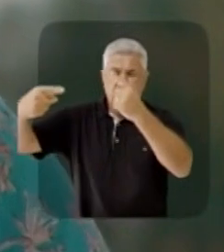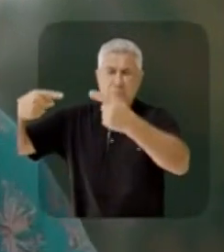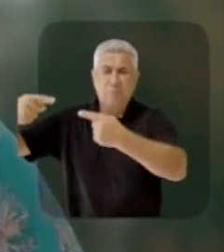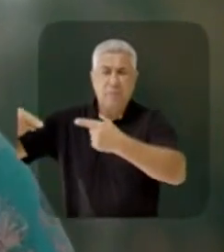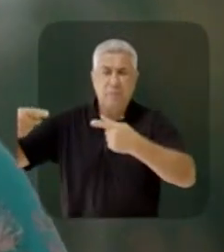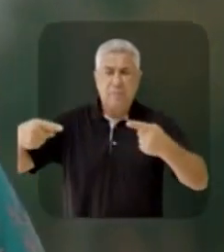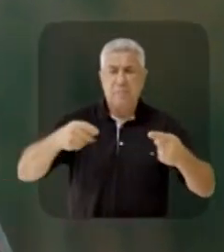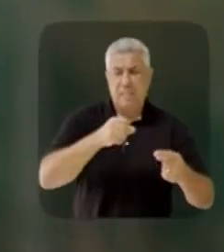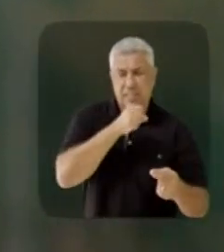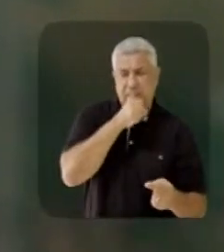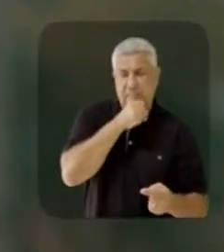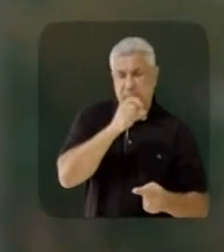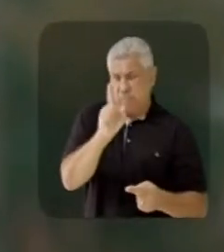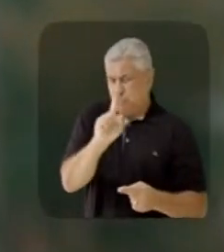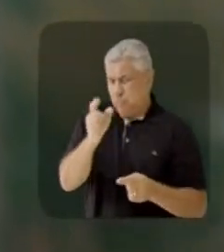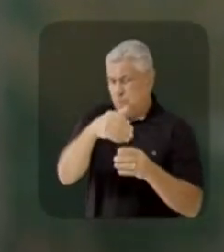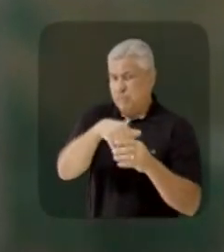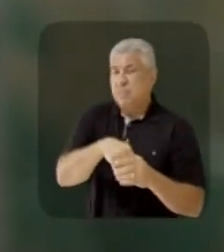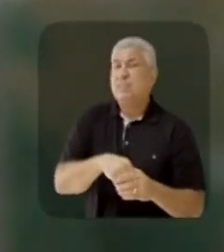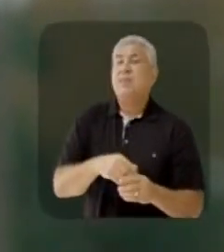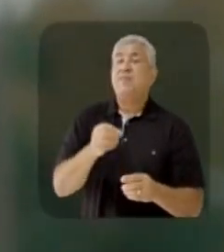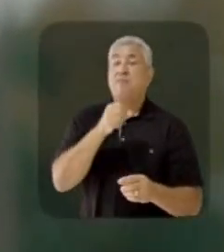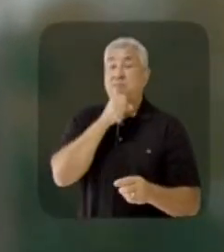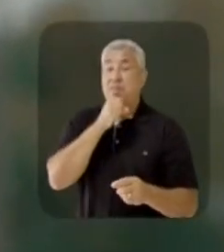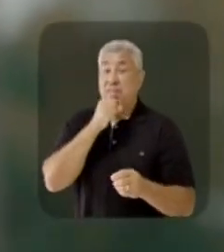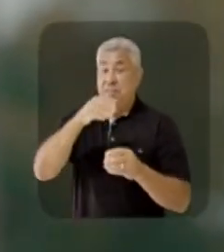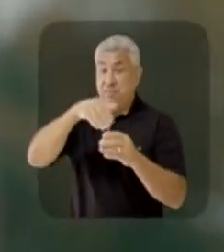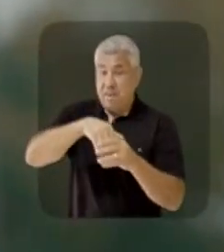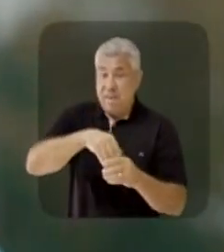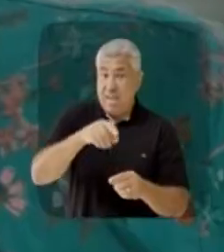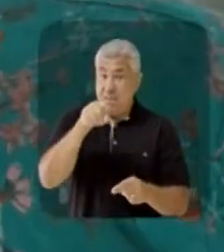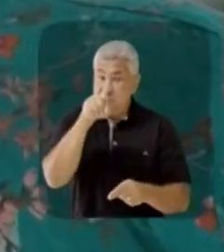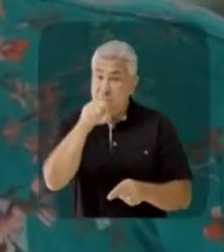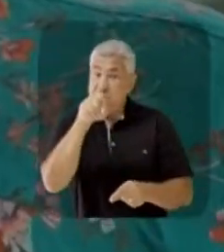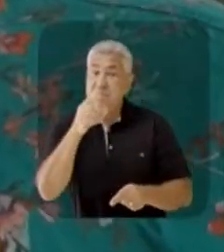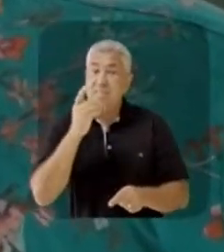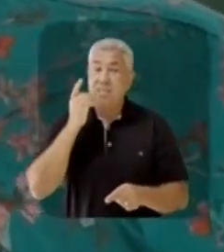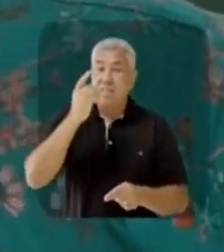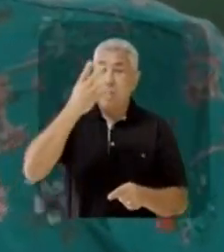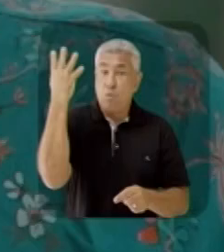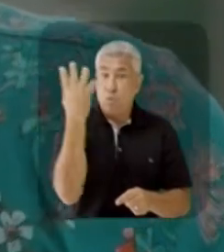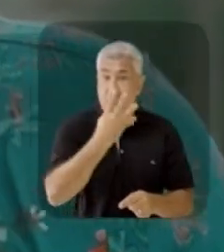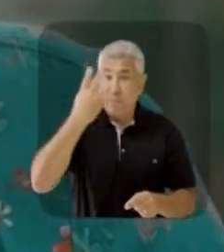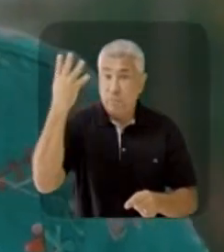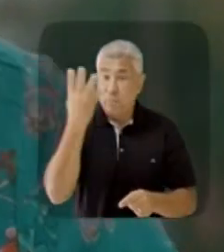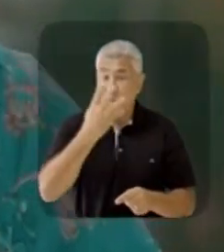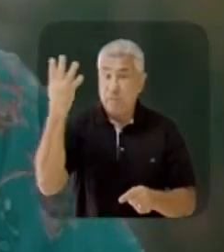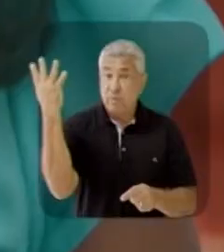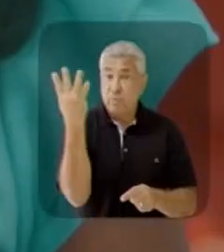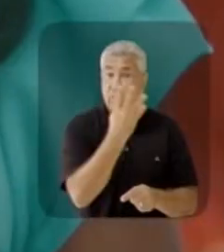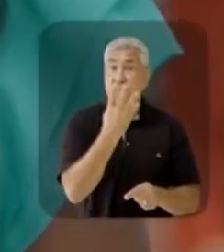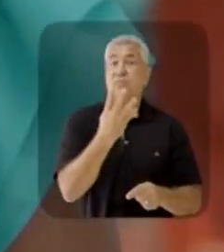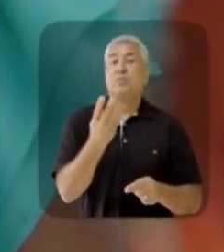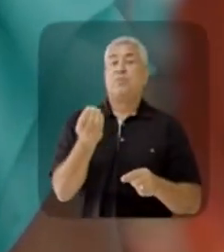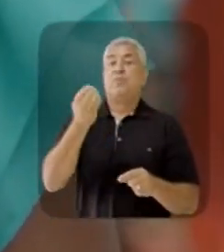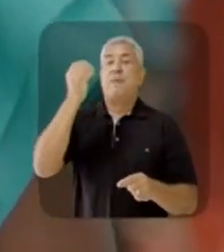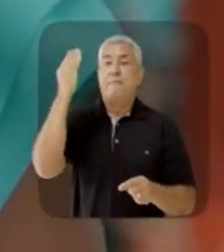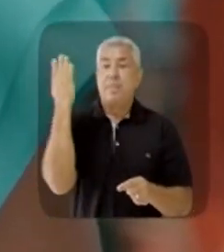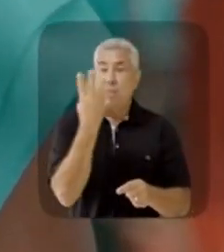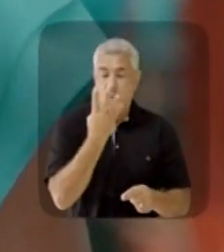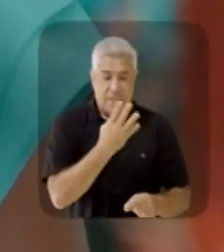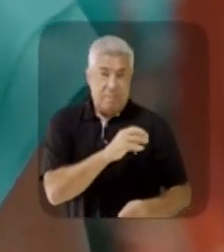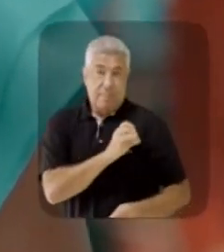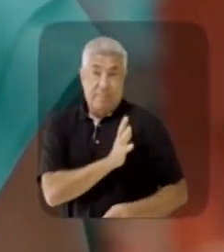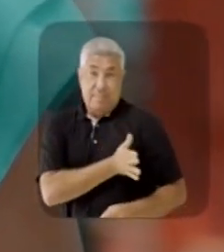maioria diz que velho não vota. Mas velho vota e vai votar em você. Dorinha 444. Estou com Dorinha de